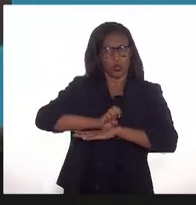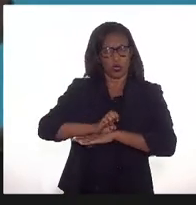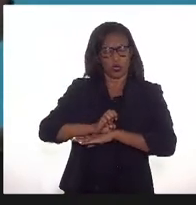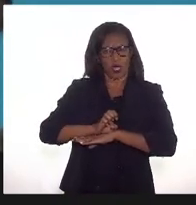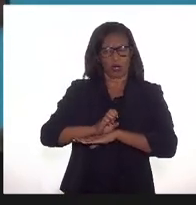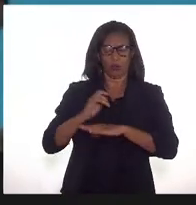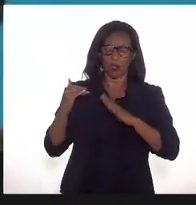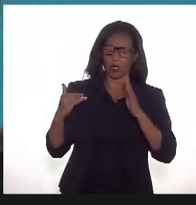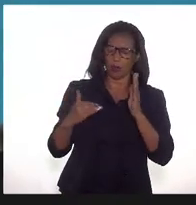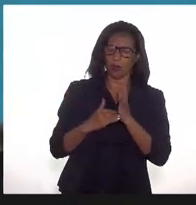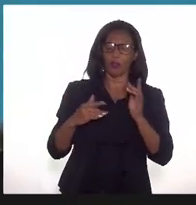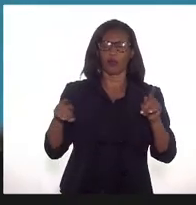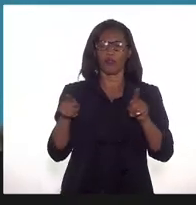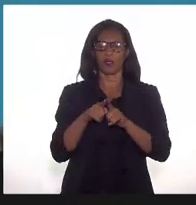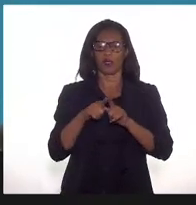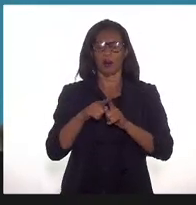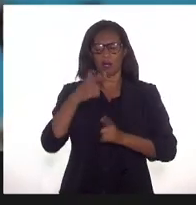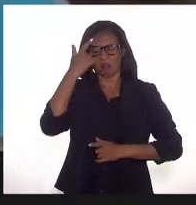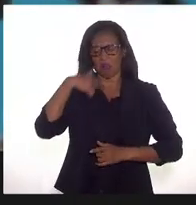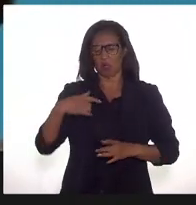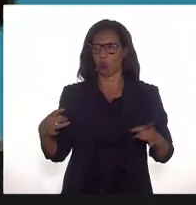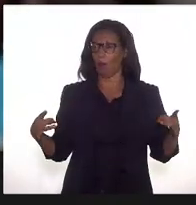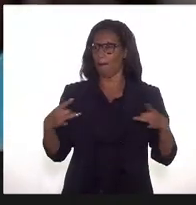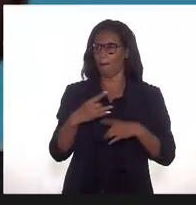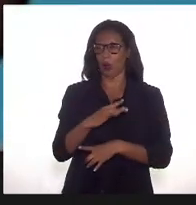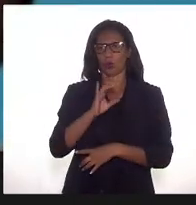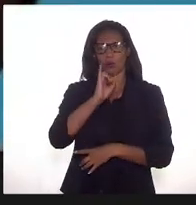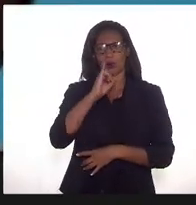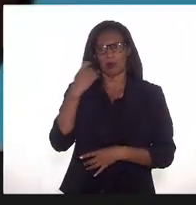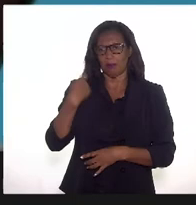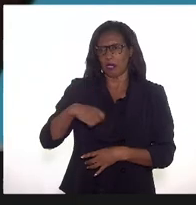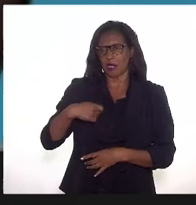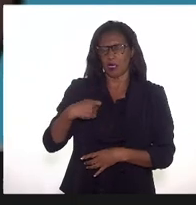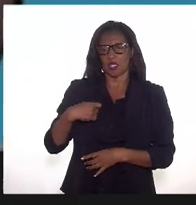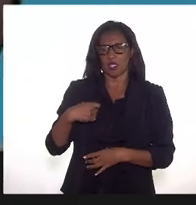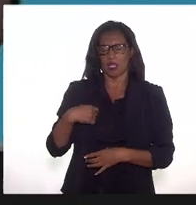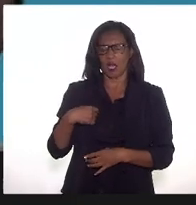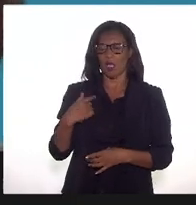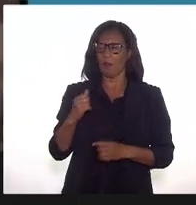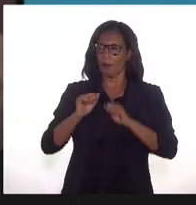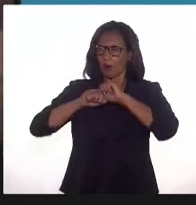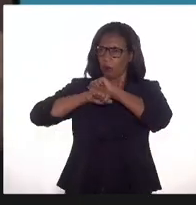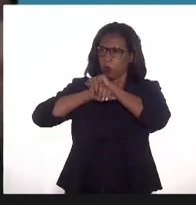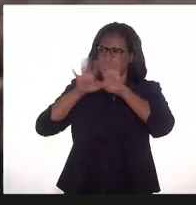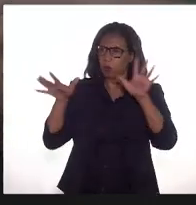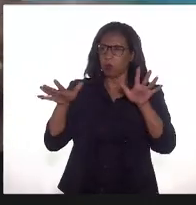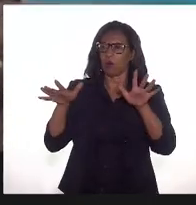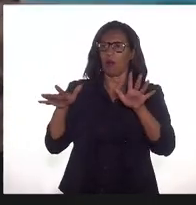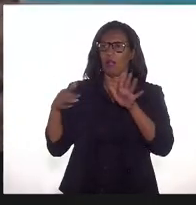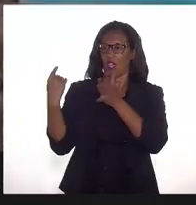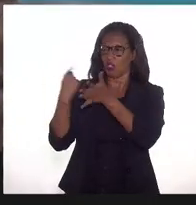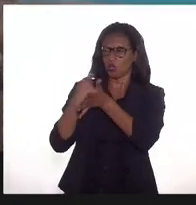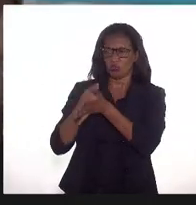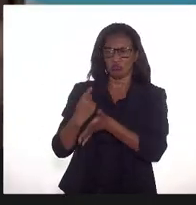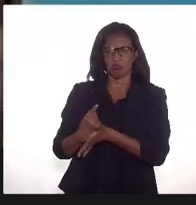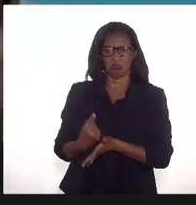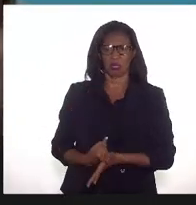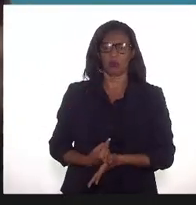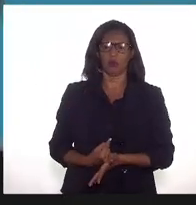o IBP está à disposição da LERJ para contribuir sempre que necessário para esclarecimento e aprofundamento das questões de setor.